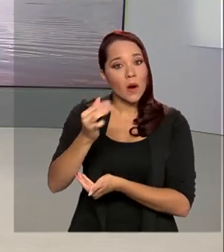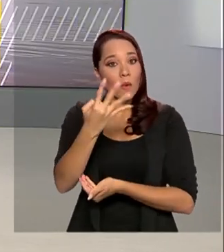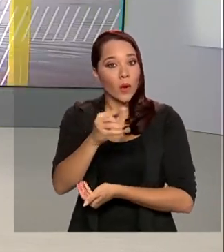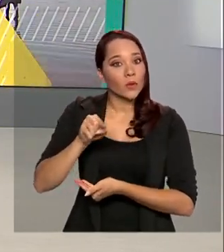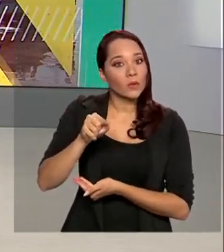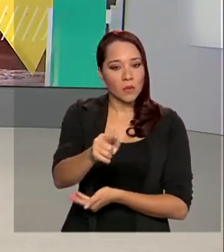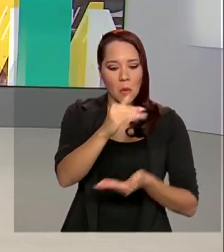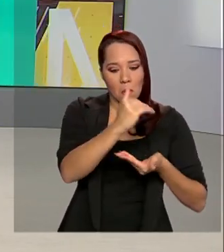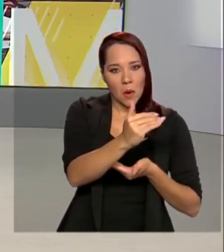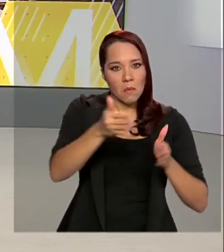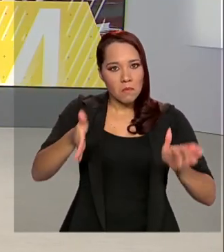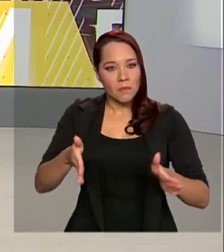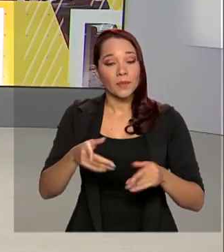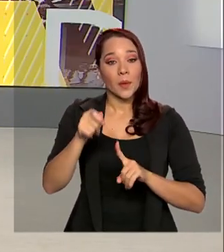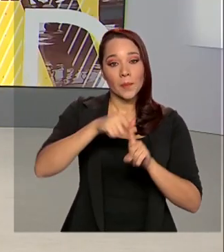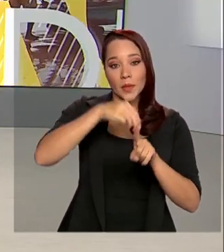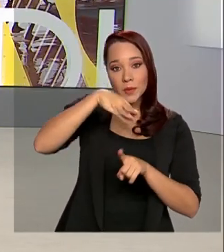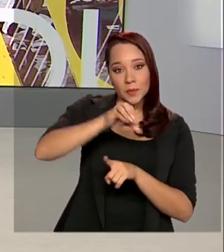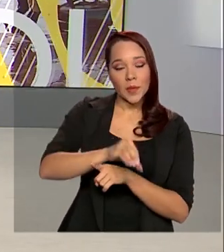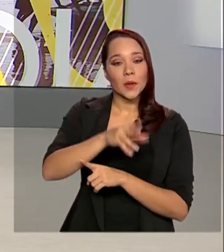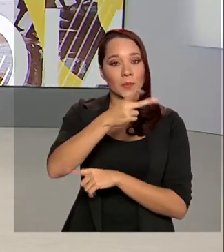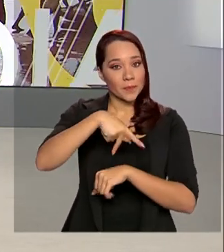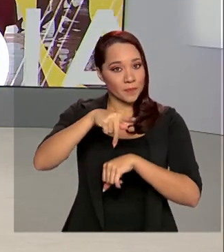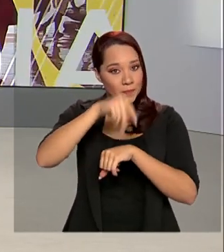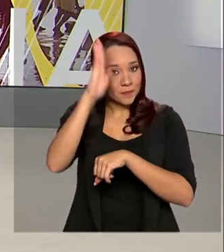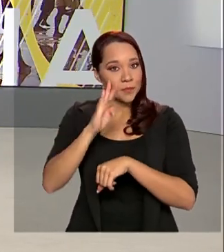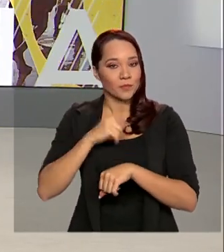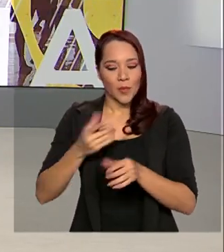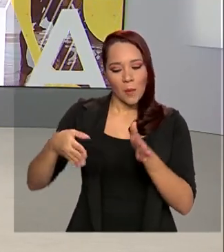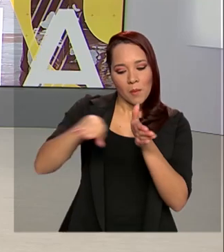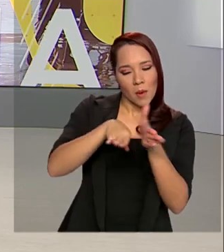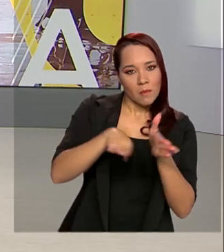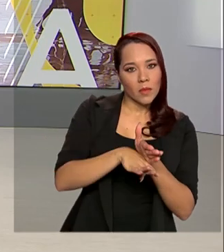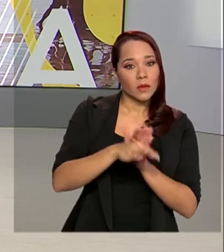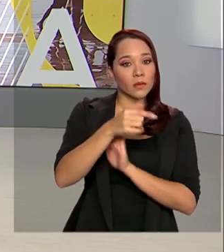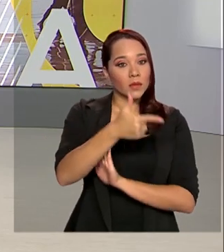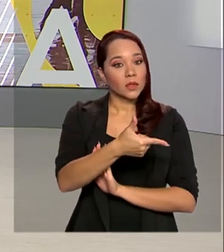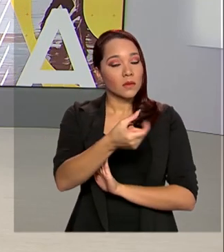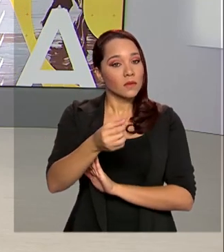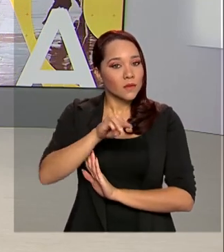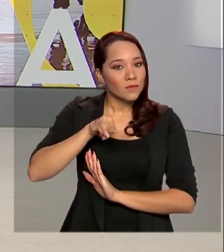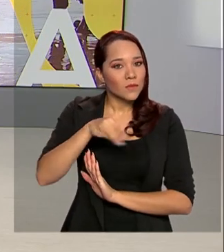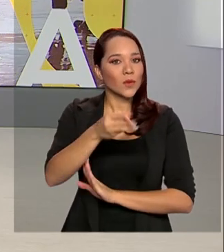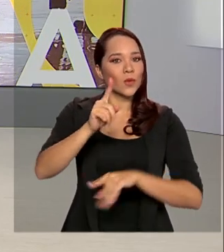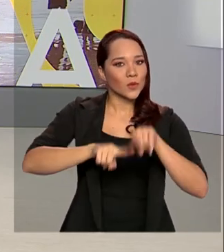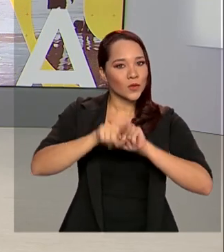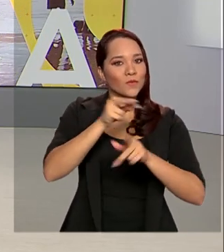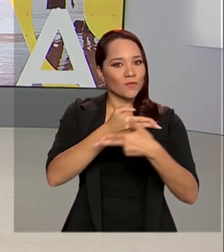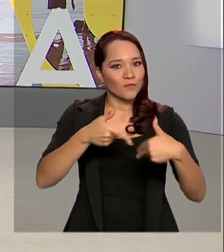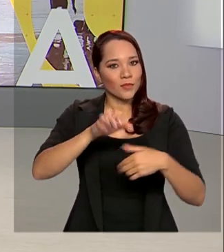produto. Desde maio, o país já recebeu mais de 220 milhões de equipamentos de proteção individual.